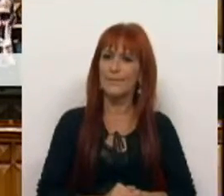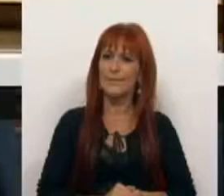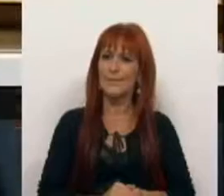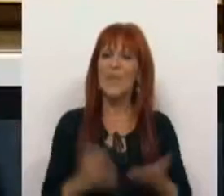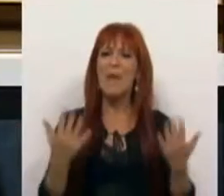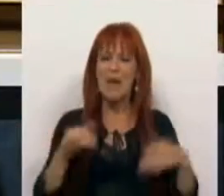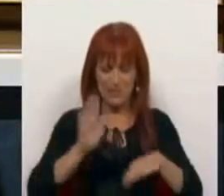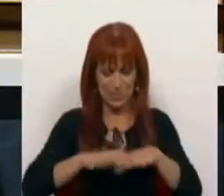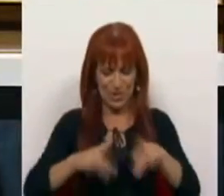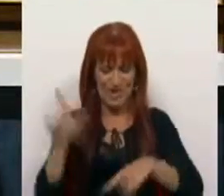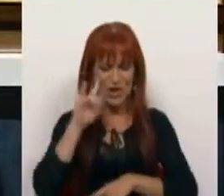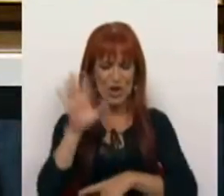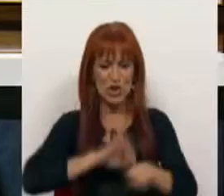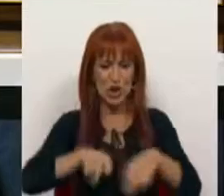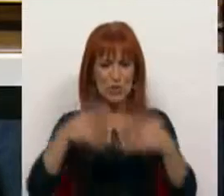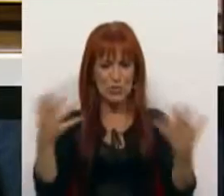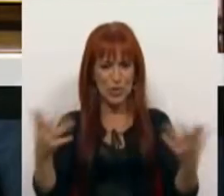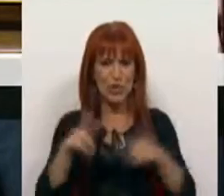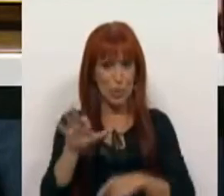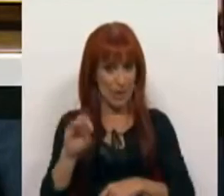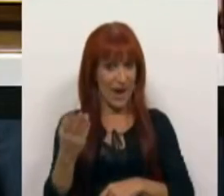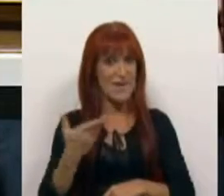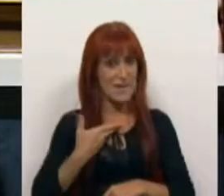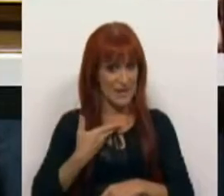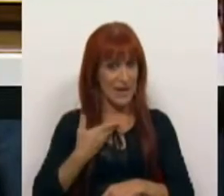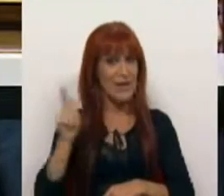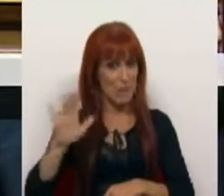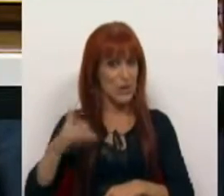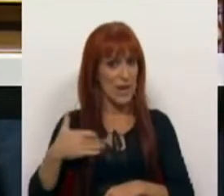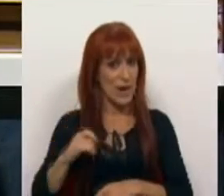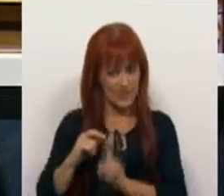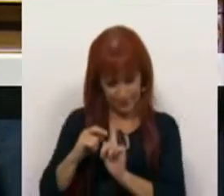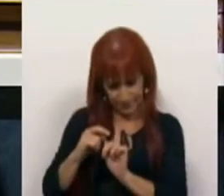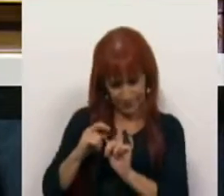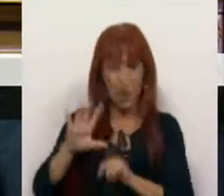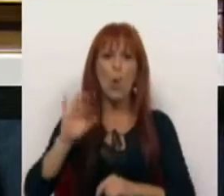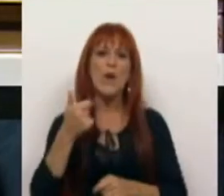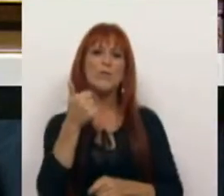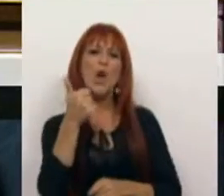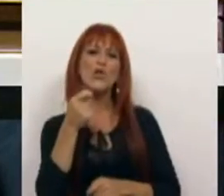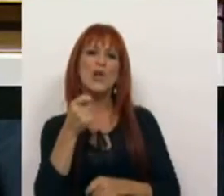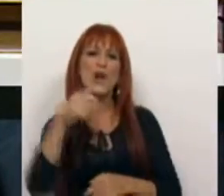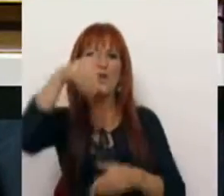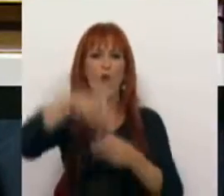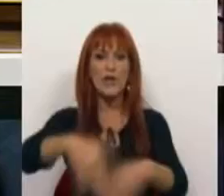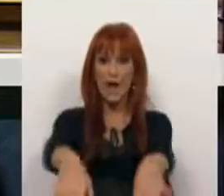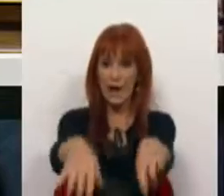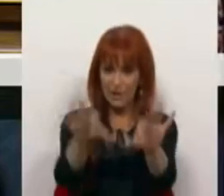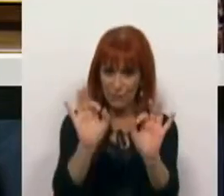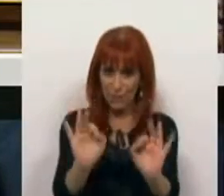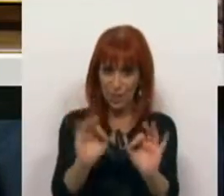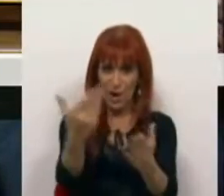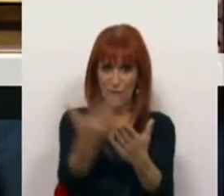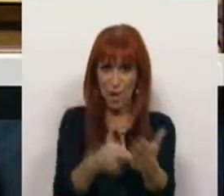Mas por isso, Srs. e Srs. Deputados do PSD e do CDS, quando o Bloco de Esquerda votar a favor